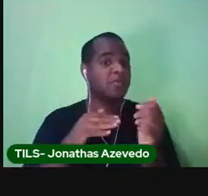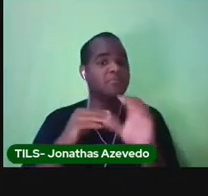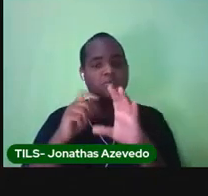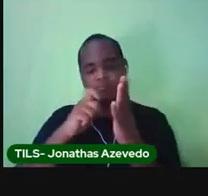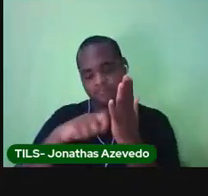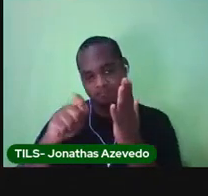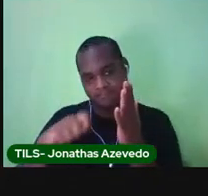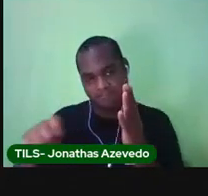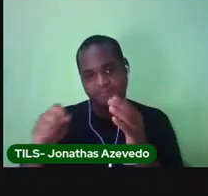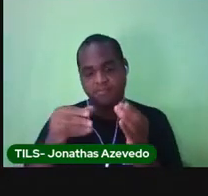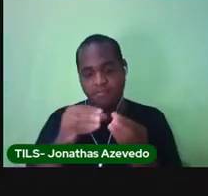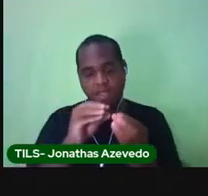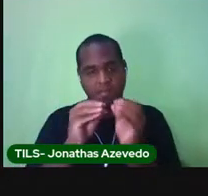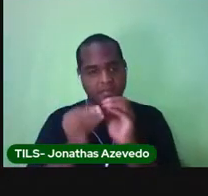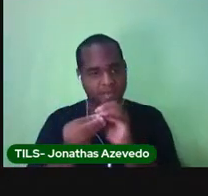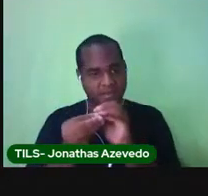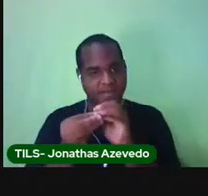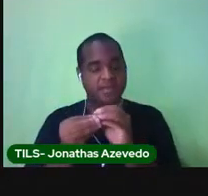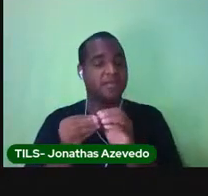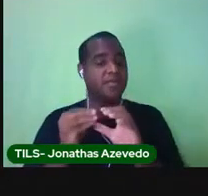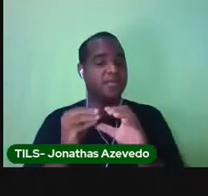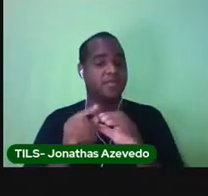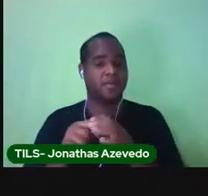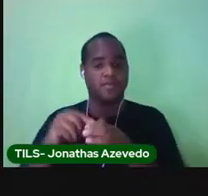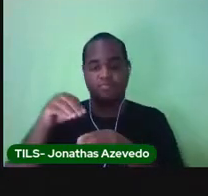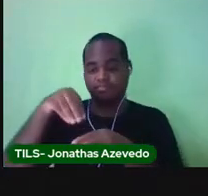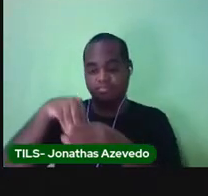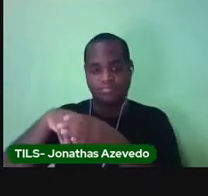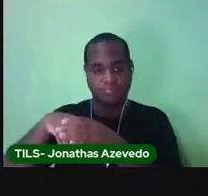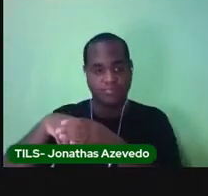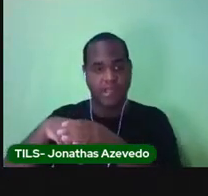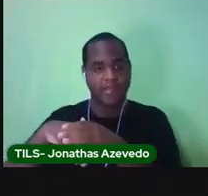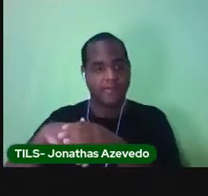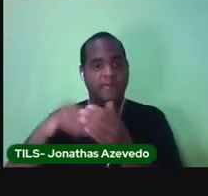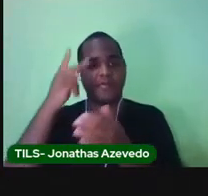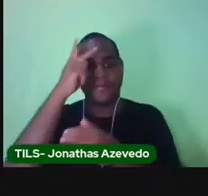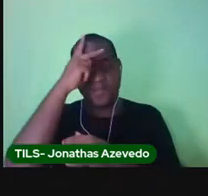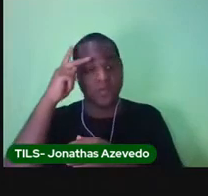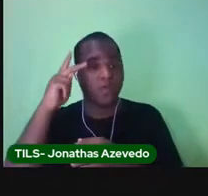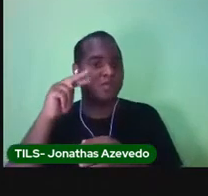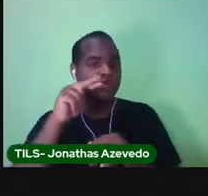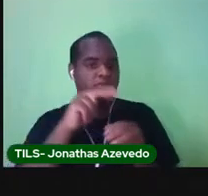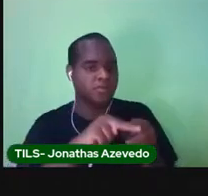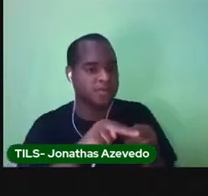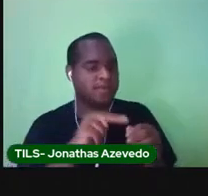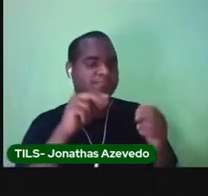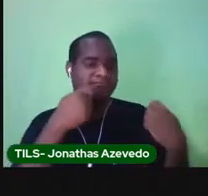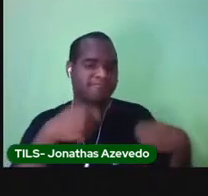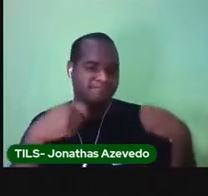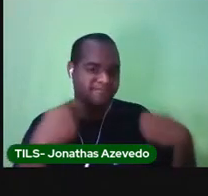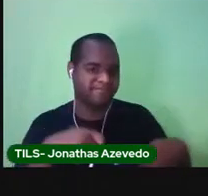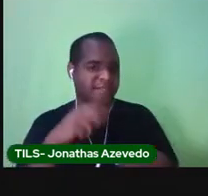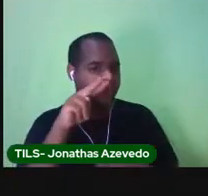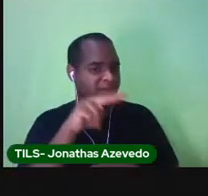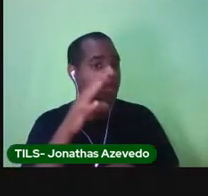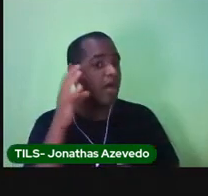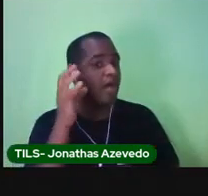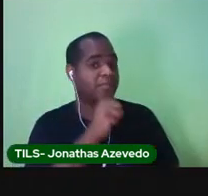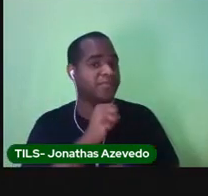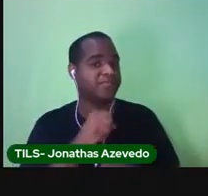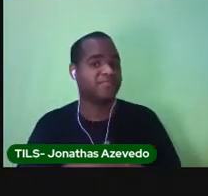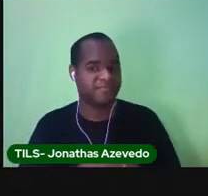o bilhete, e coloca num lugar onde a pessoa que tem que ler veja bem rápido.